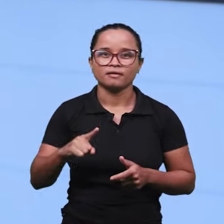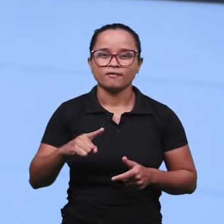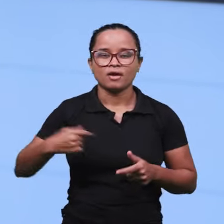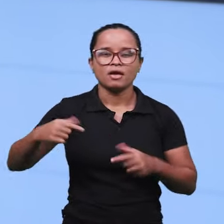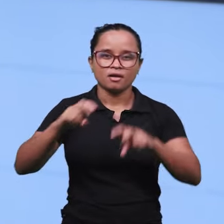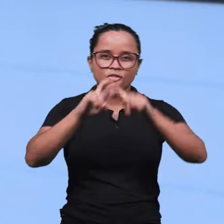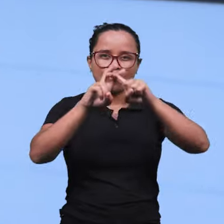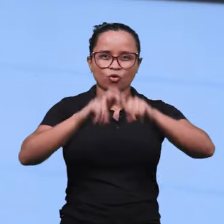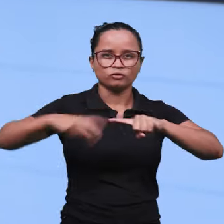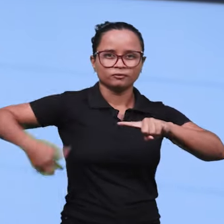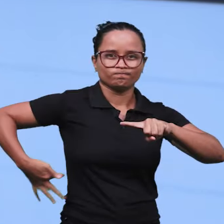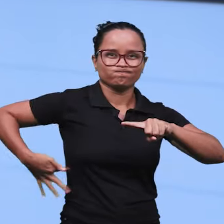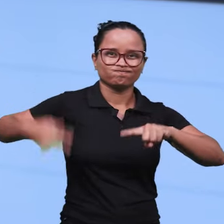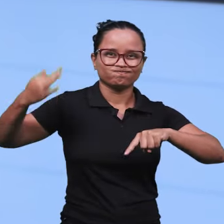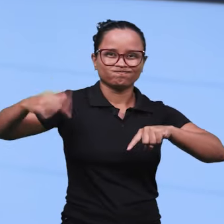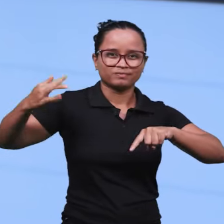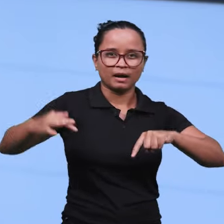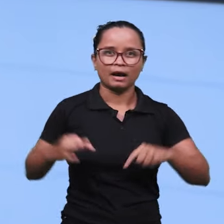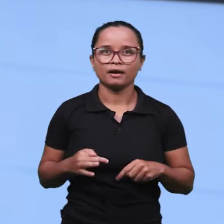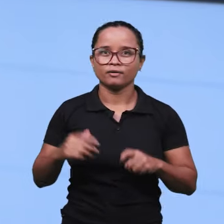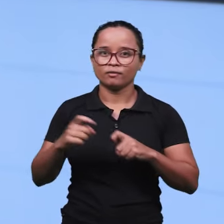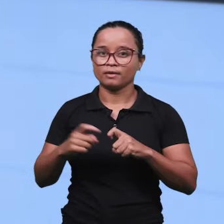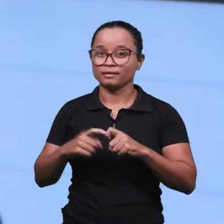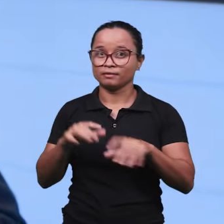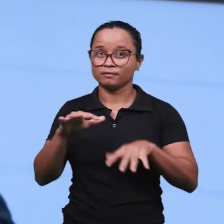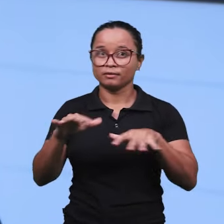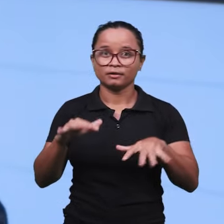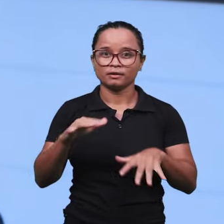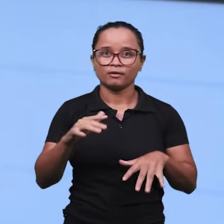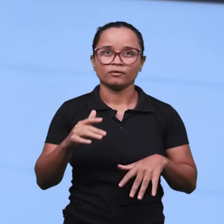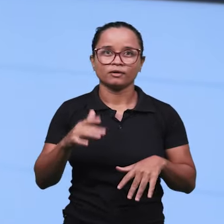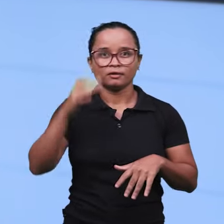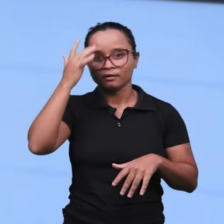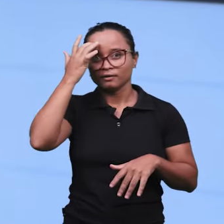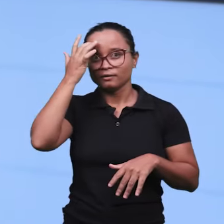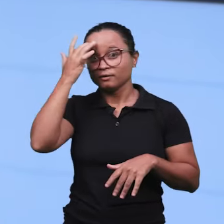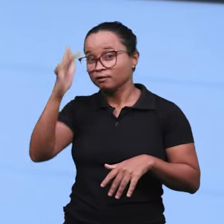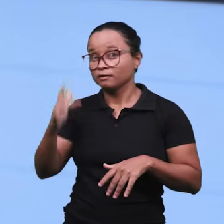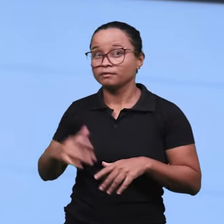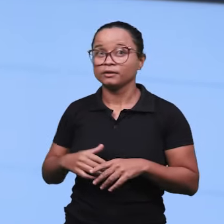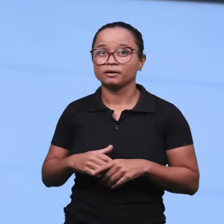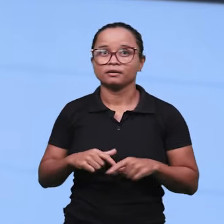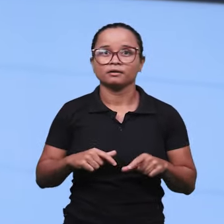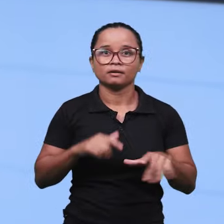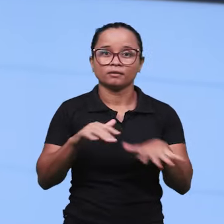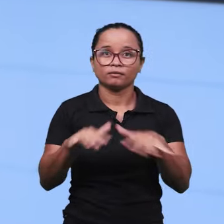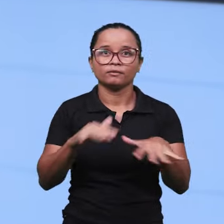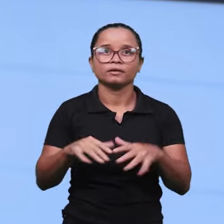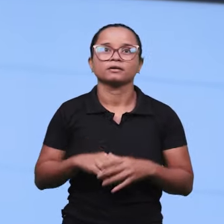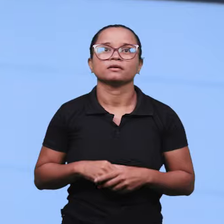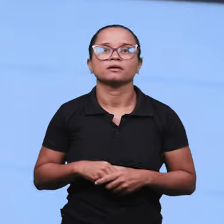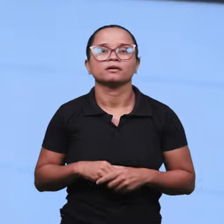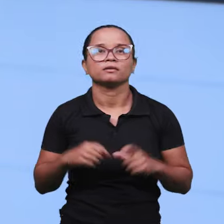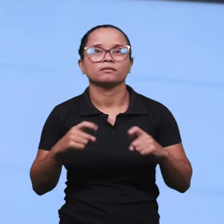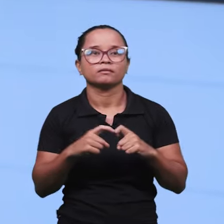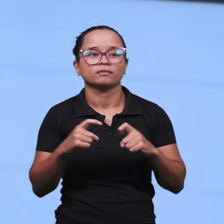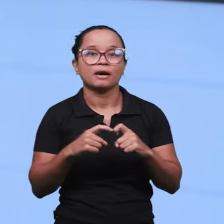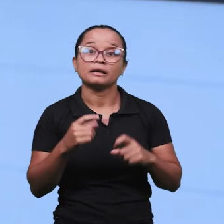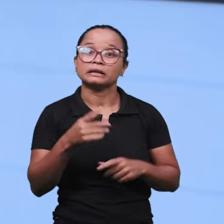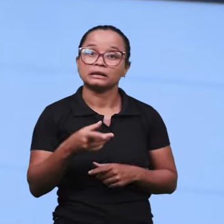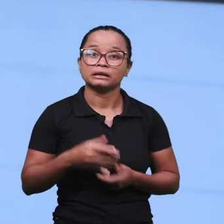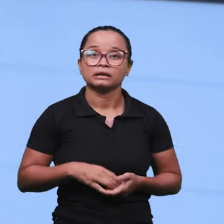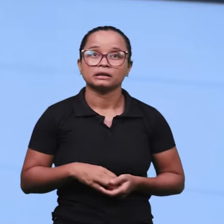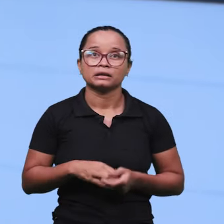coluna, e o médico pede para você fazer um movimento, e talvez, você não sabe especificar, e você faz um movimento, para o médico que não